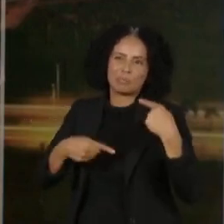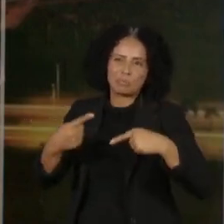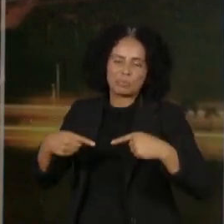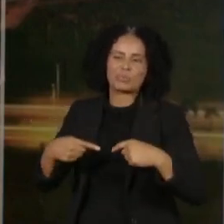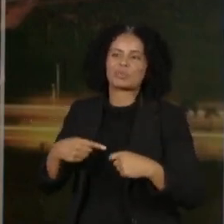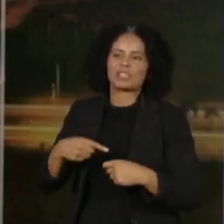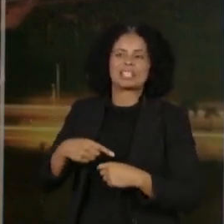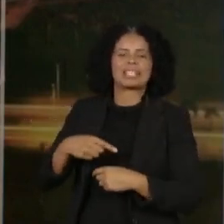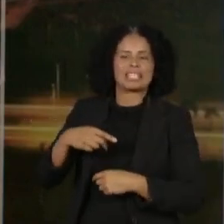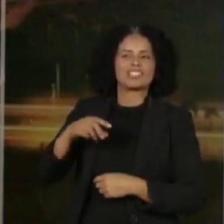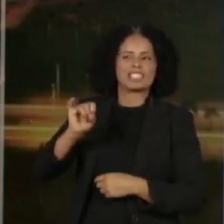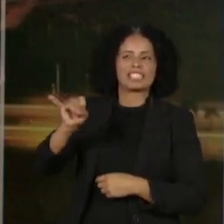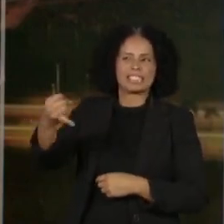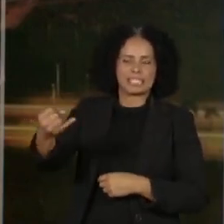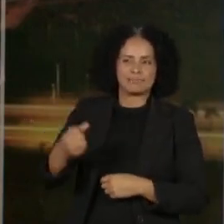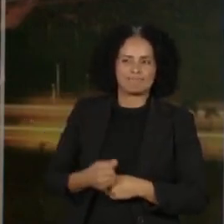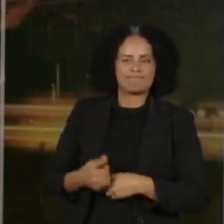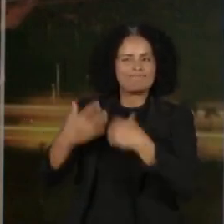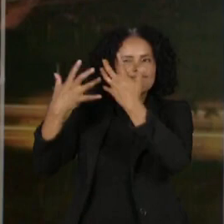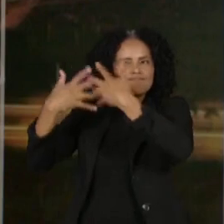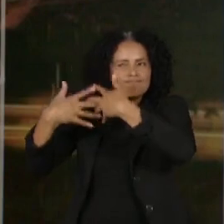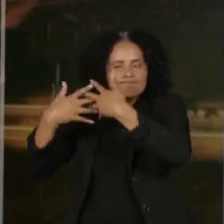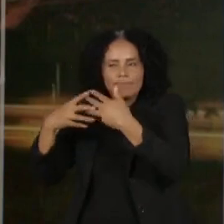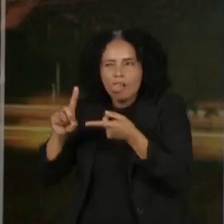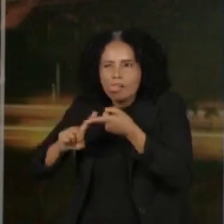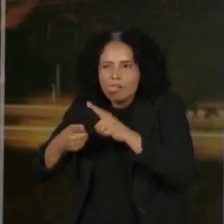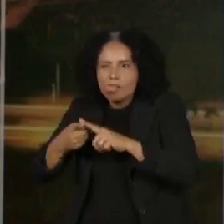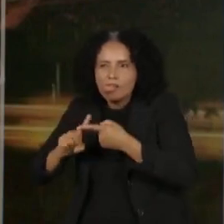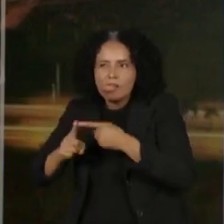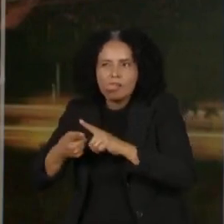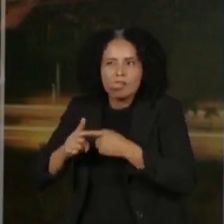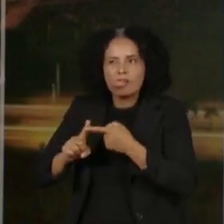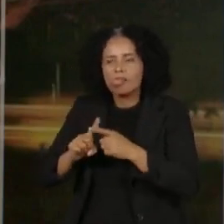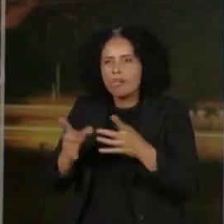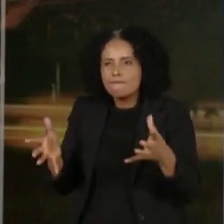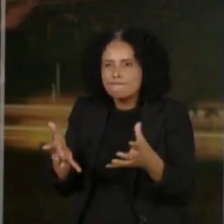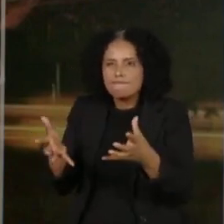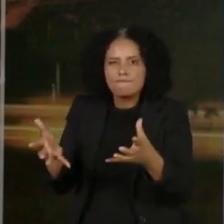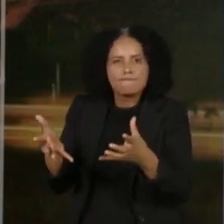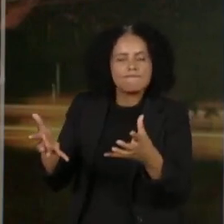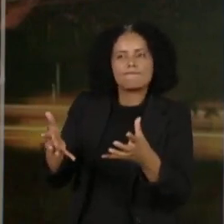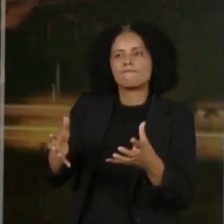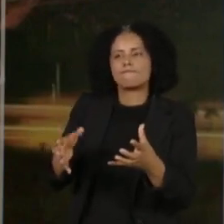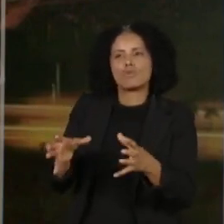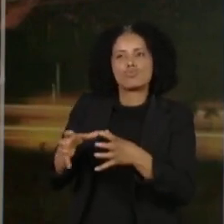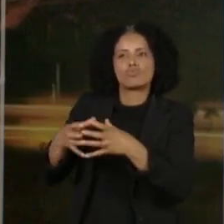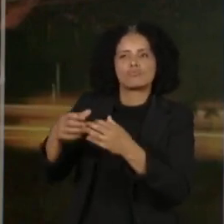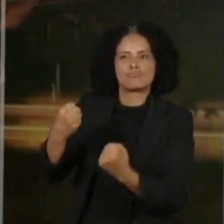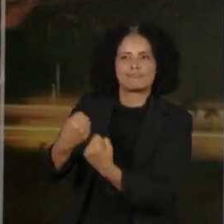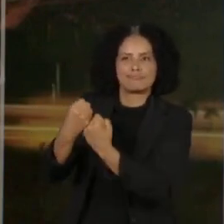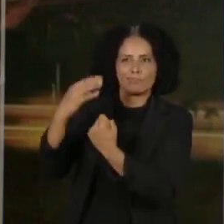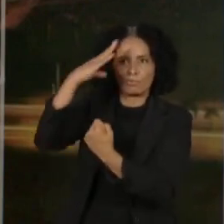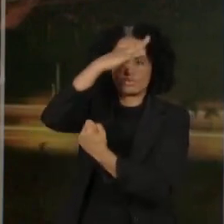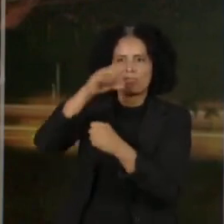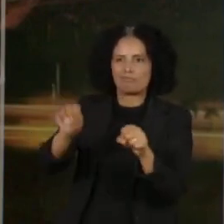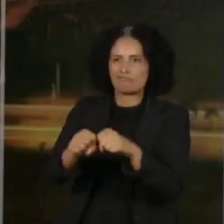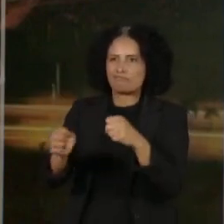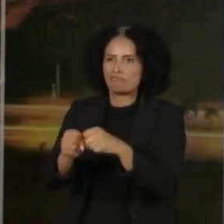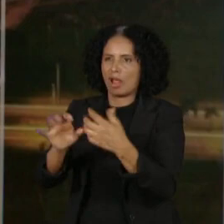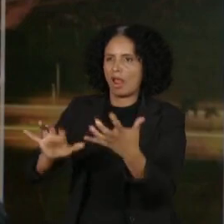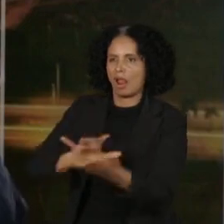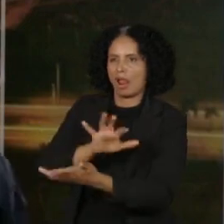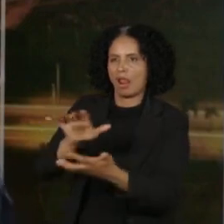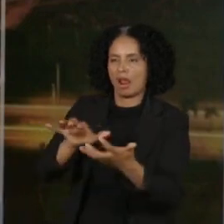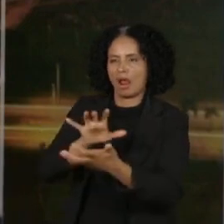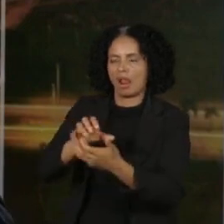intelectual, inclusive de financiamento de Bolsonaro e do bolsonarismo nas atitudes que foram feitas no dia de